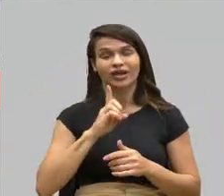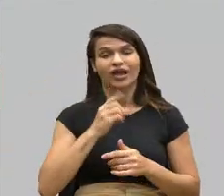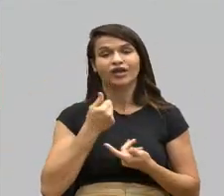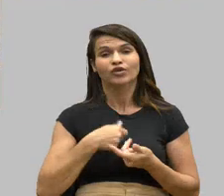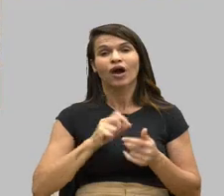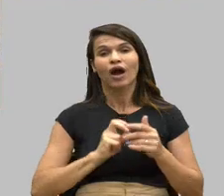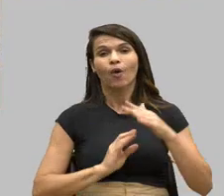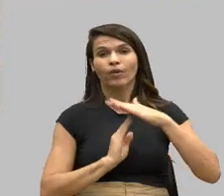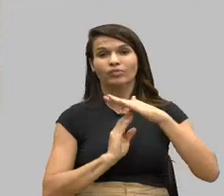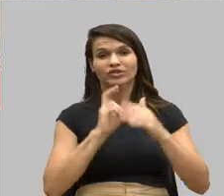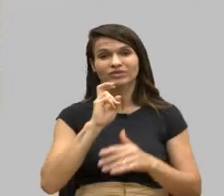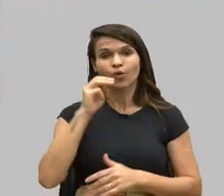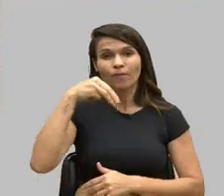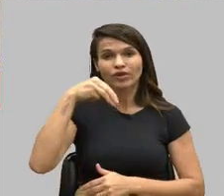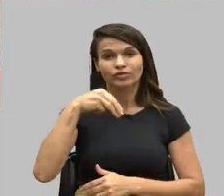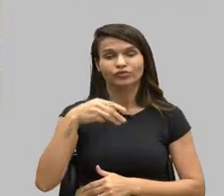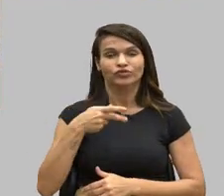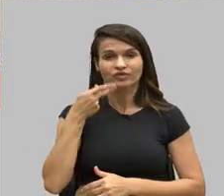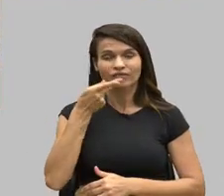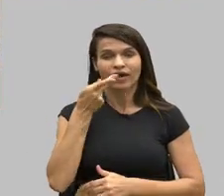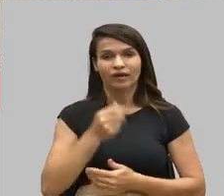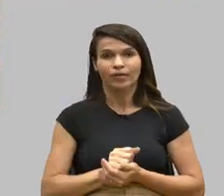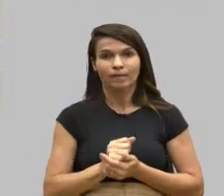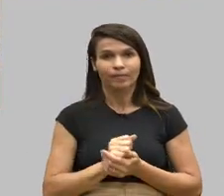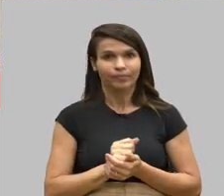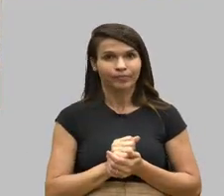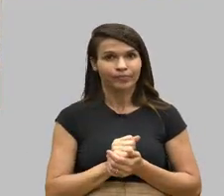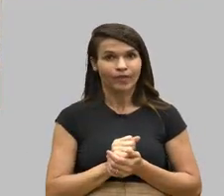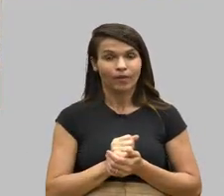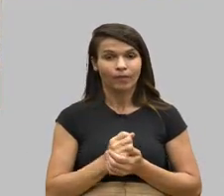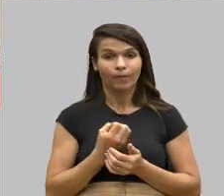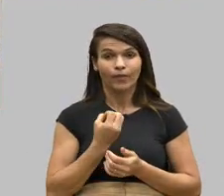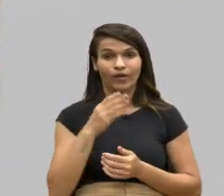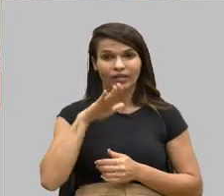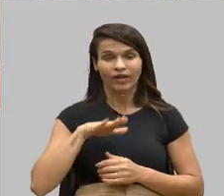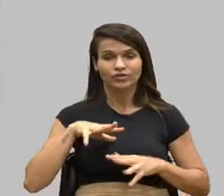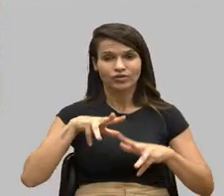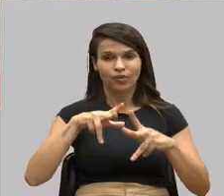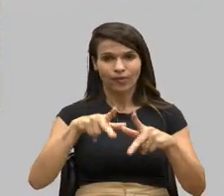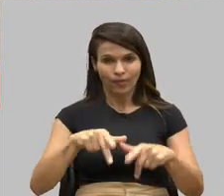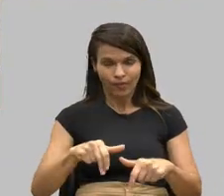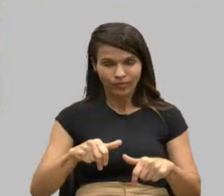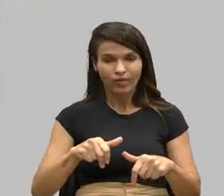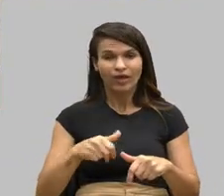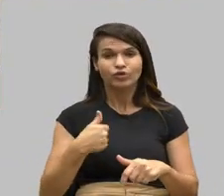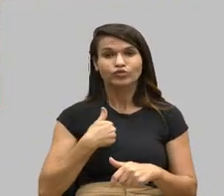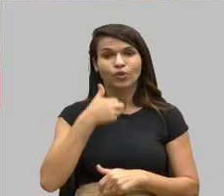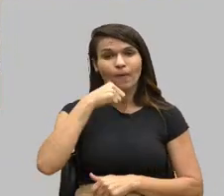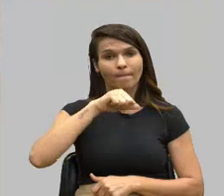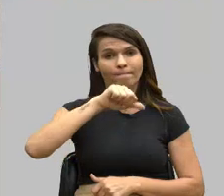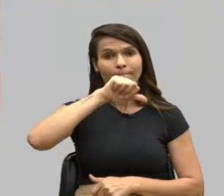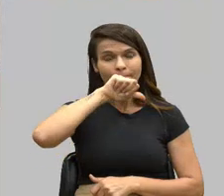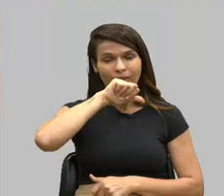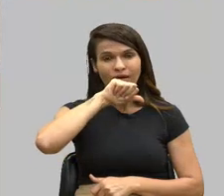Berenice. Boa tarde a todos. Meu nome é Berenice Gomes. Eu sou mãe de duas